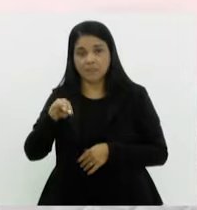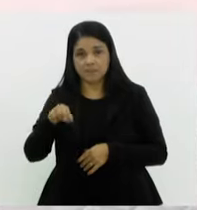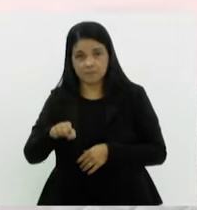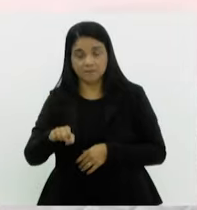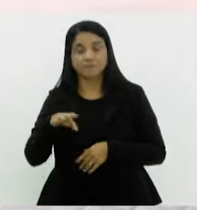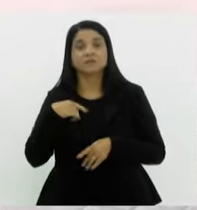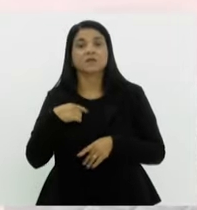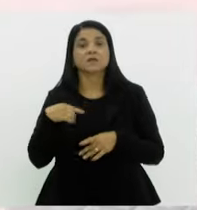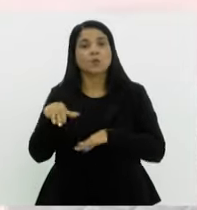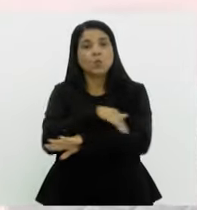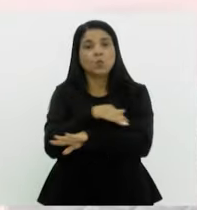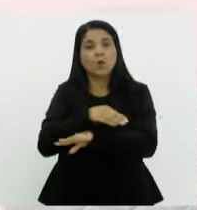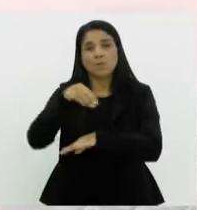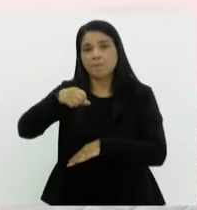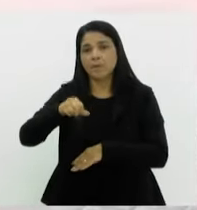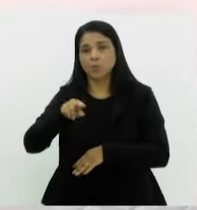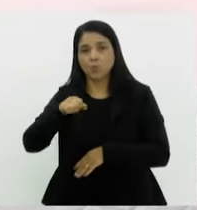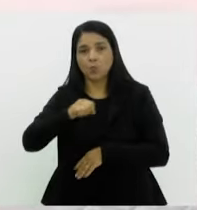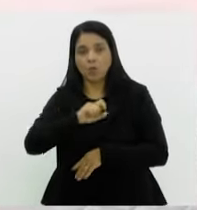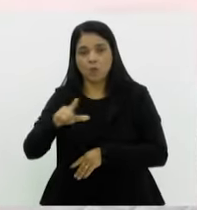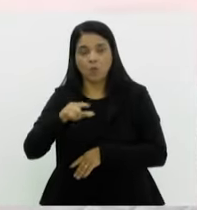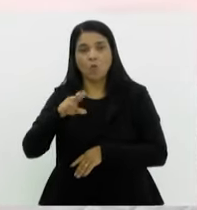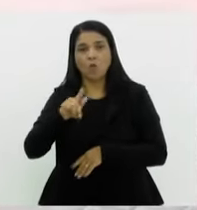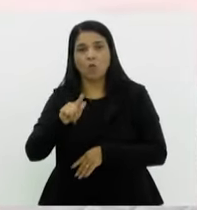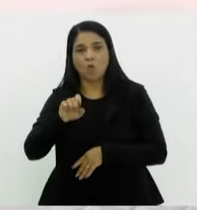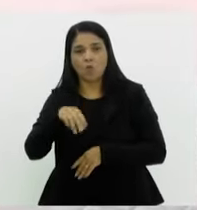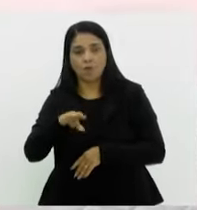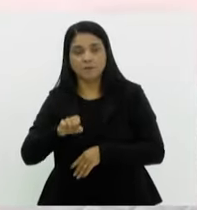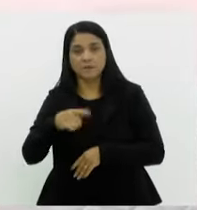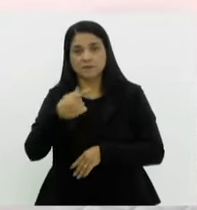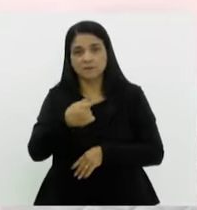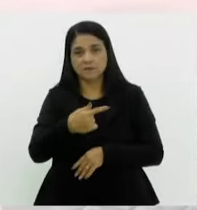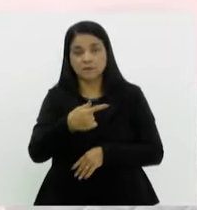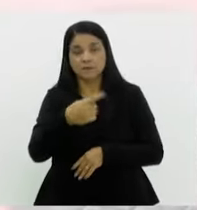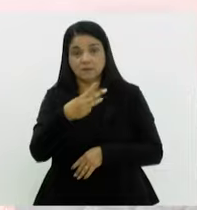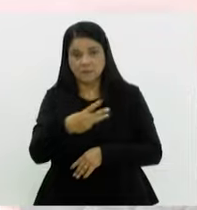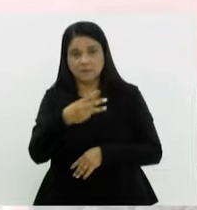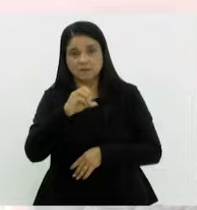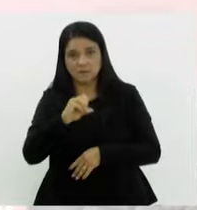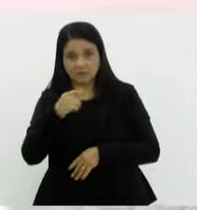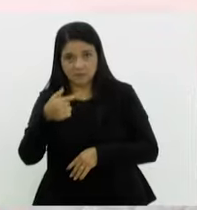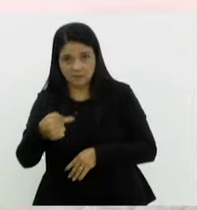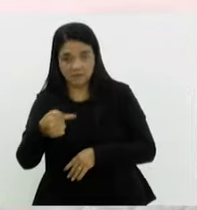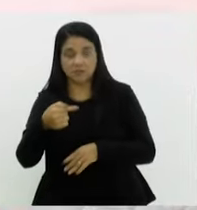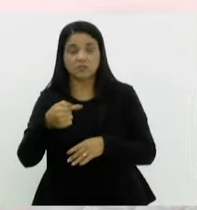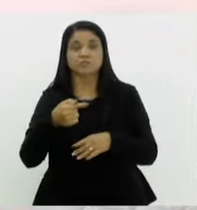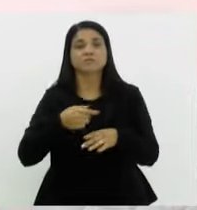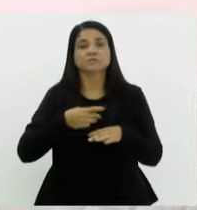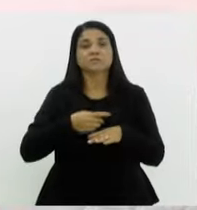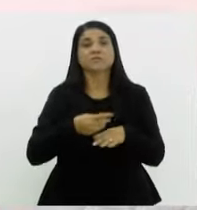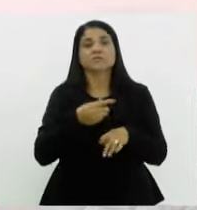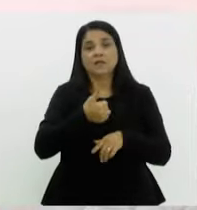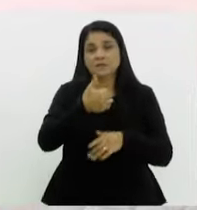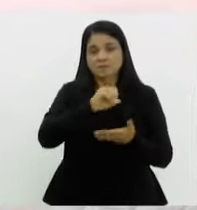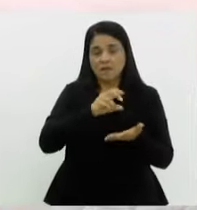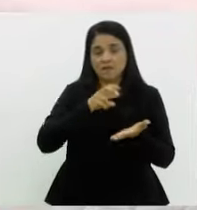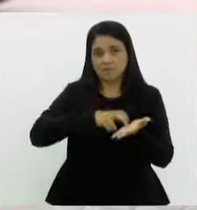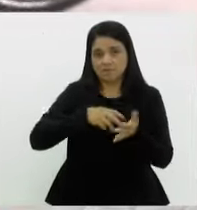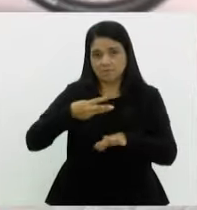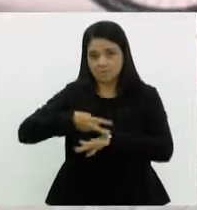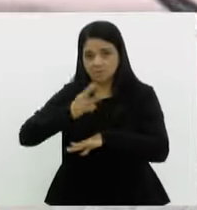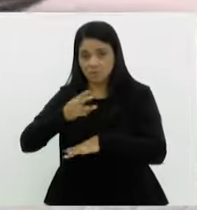307. E é as quartas-feiras, de 15 em 15, de 10 às 12 horas. Nós temos também a presença do psicólogo,